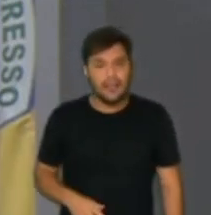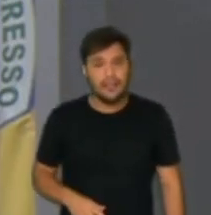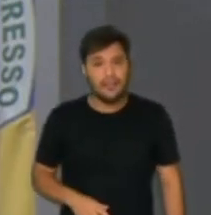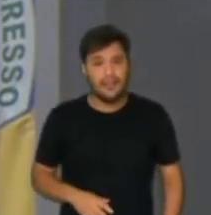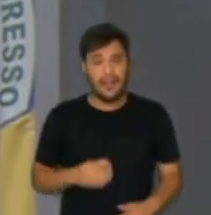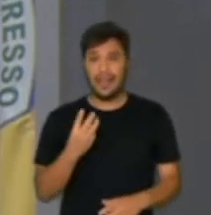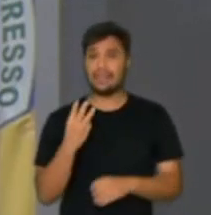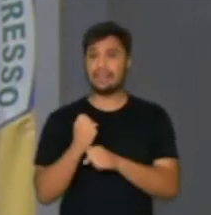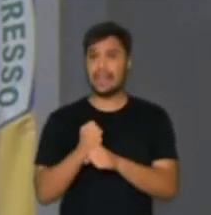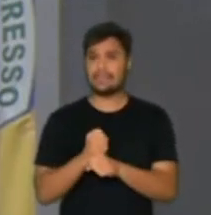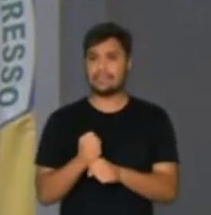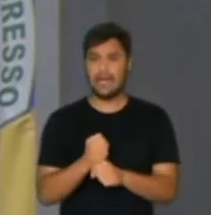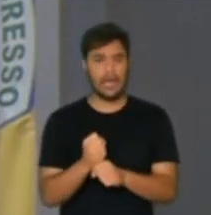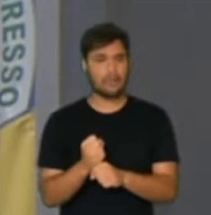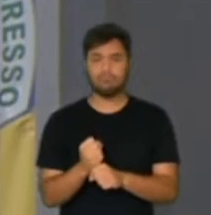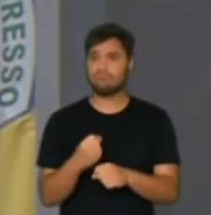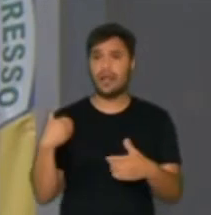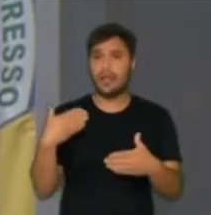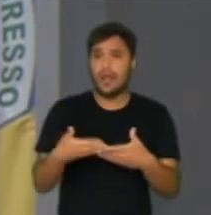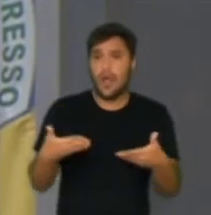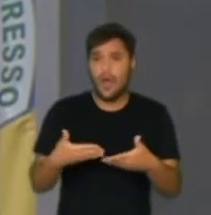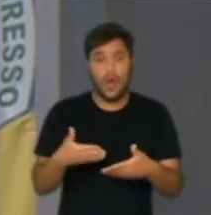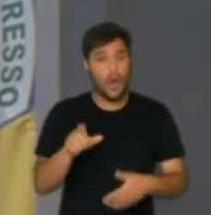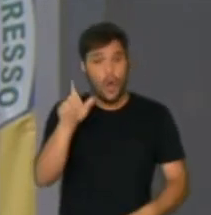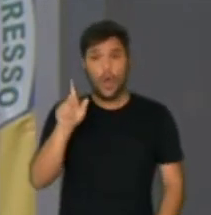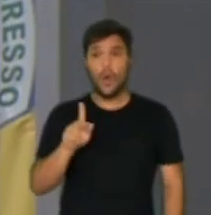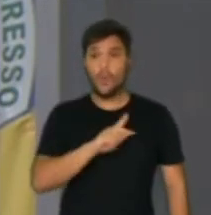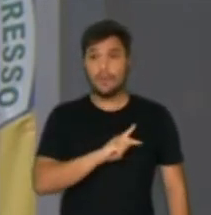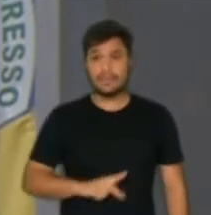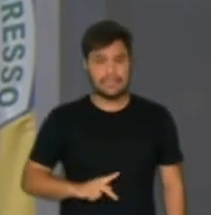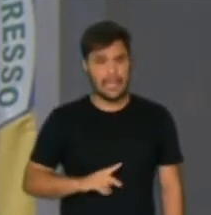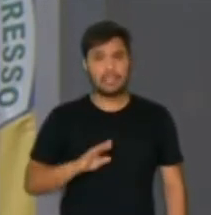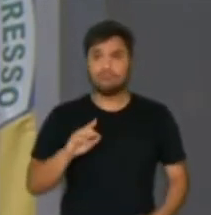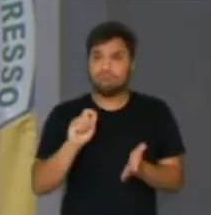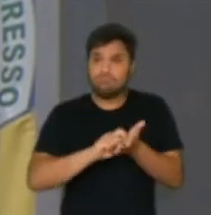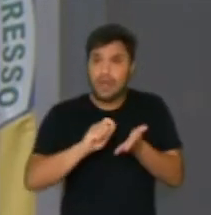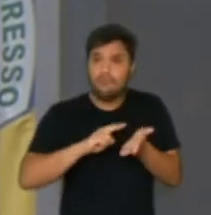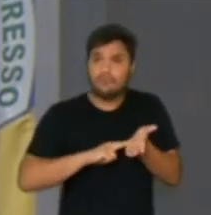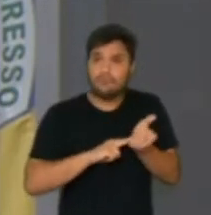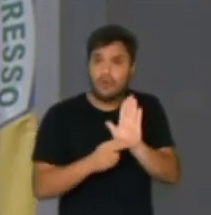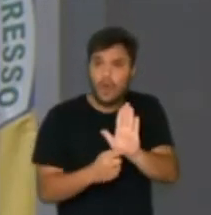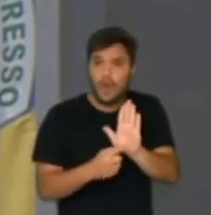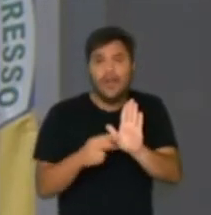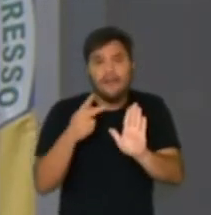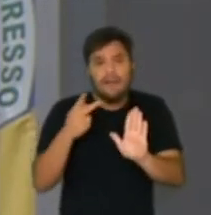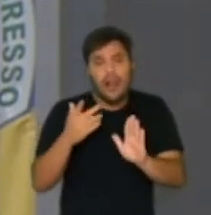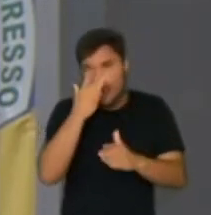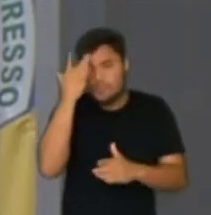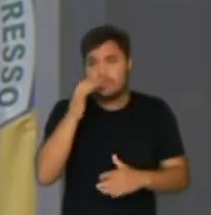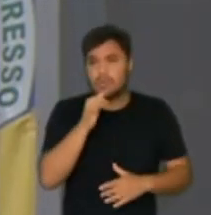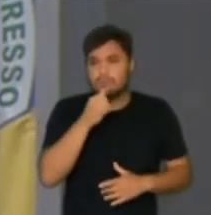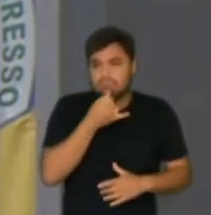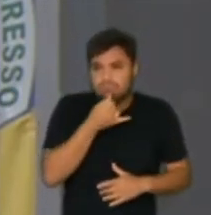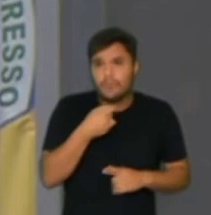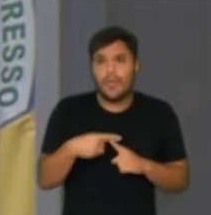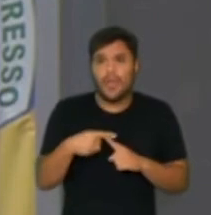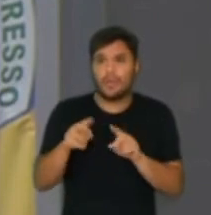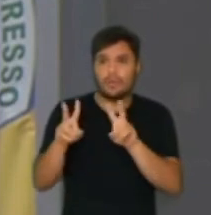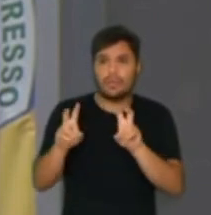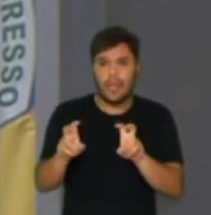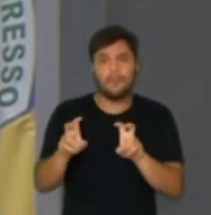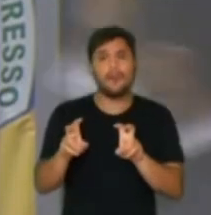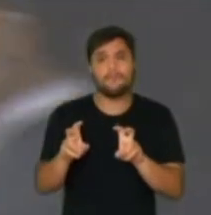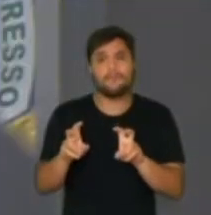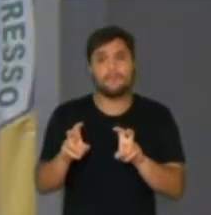quase três anos se passaram e o presidente coloca uma nota em que as pessoas, algumas pessoas se desapontam com ele pelo tema e pela